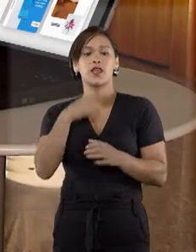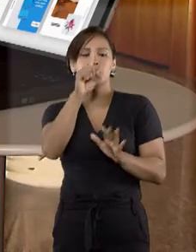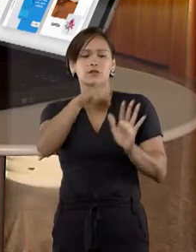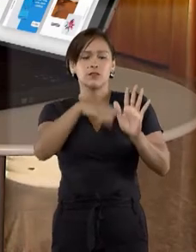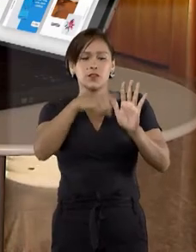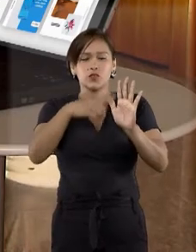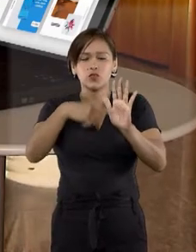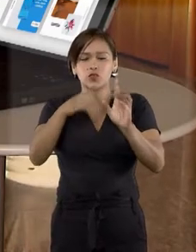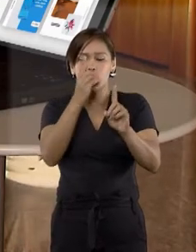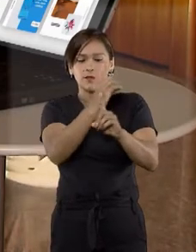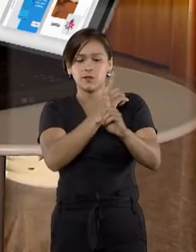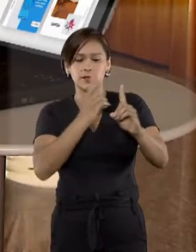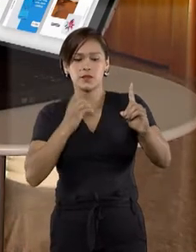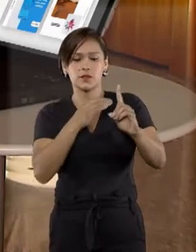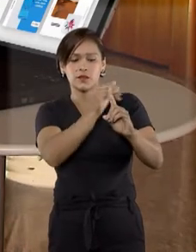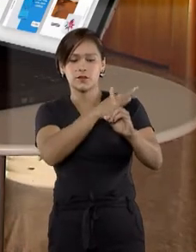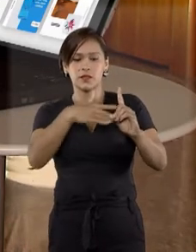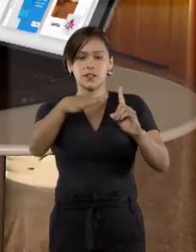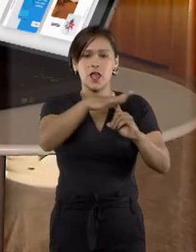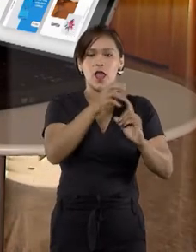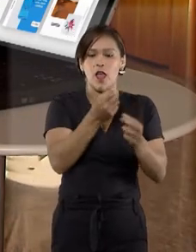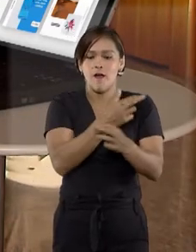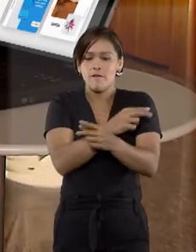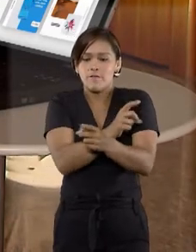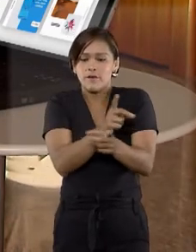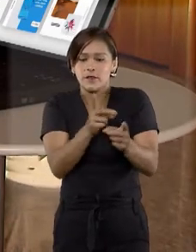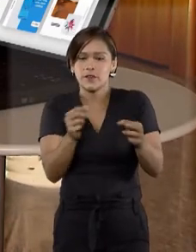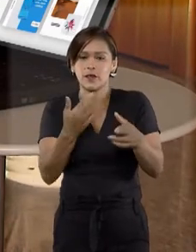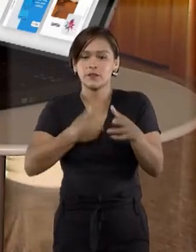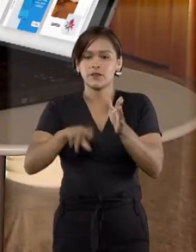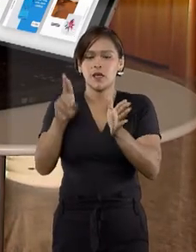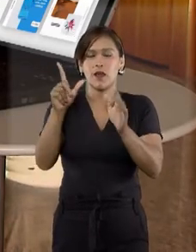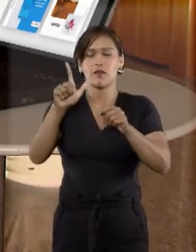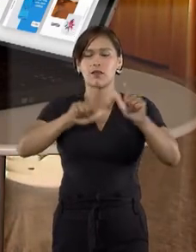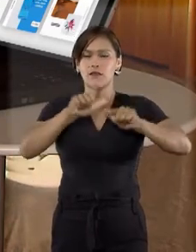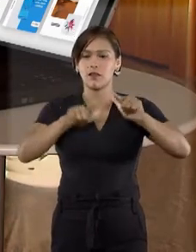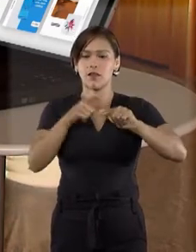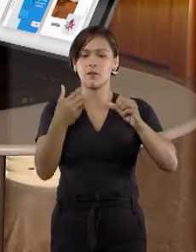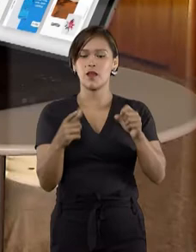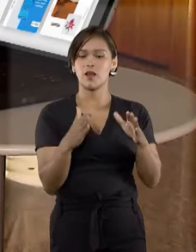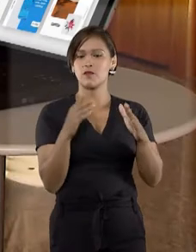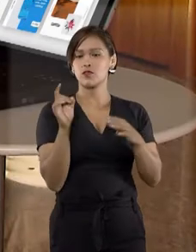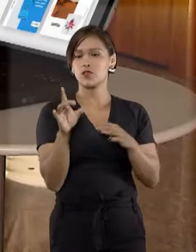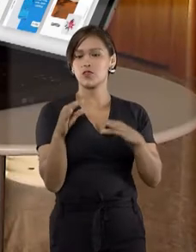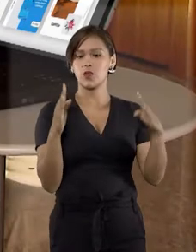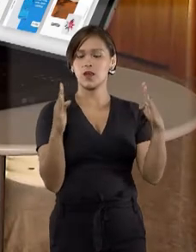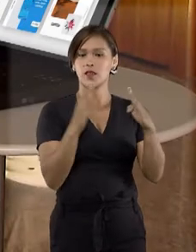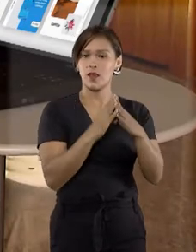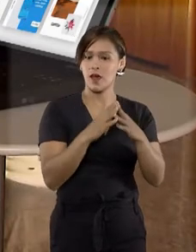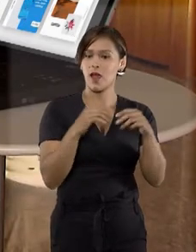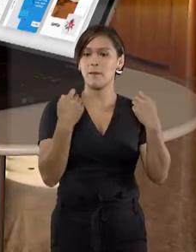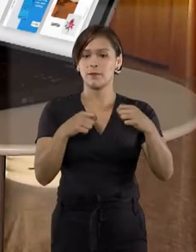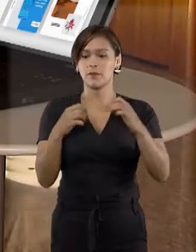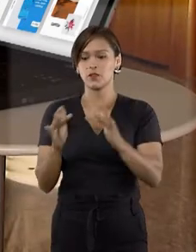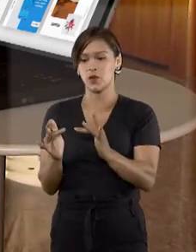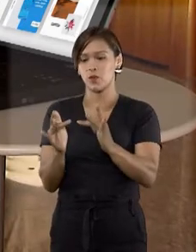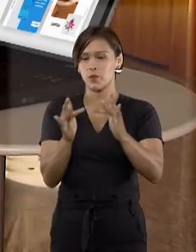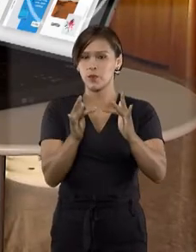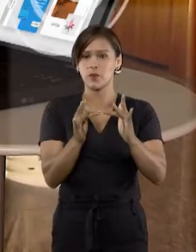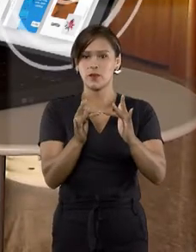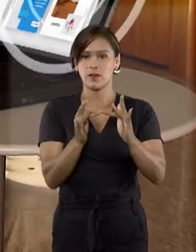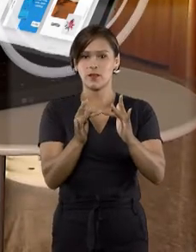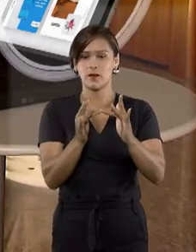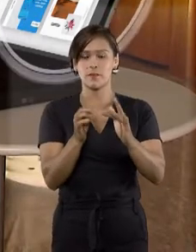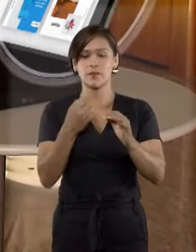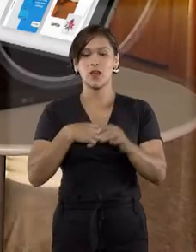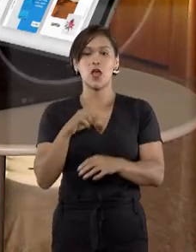Diante das medidas de isolamento, muitos comerciantes, que ainda trabalhavam offline, tiveram que se conectar para sobreviver.